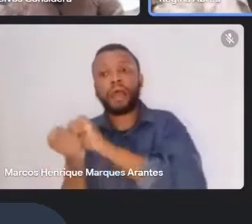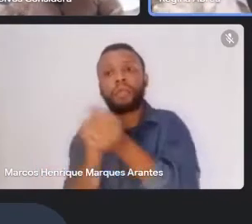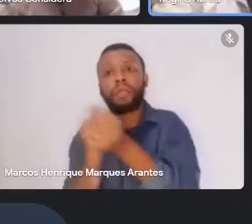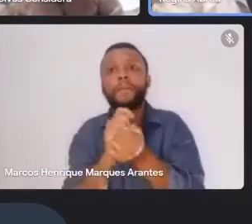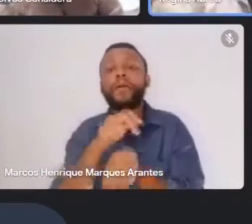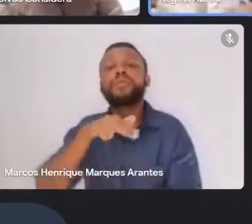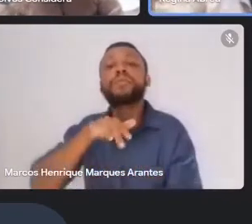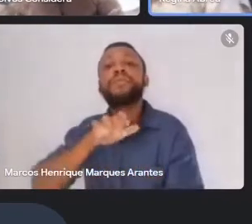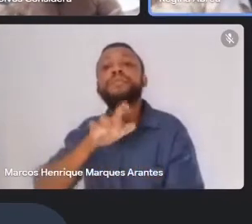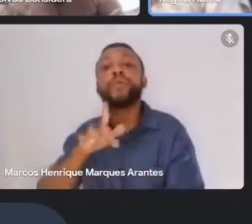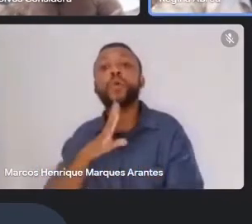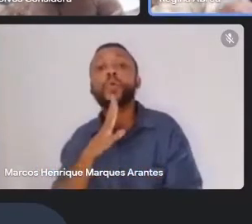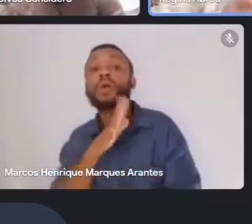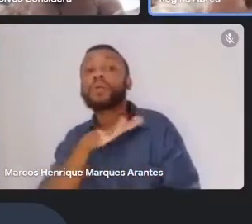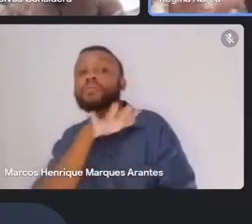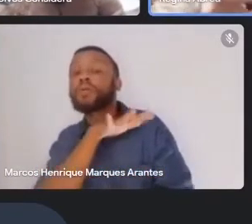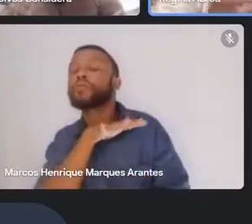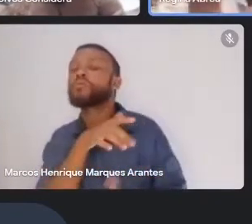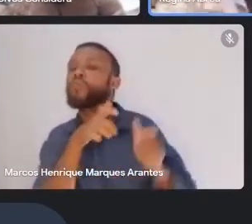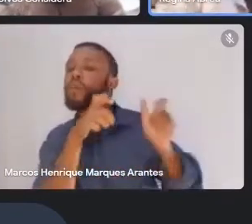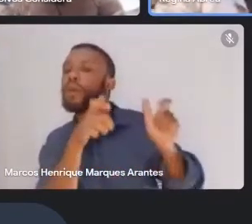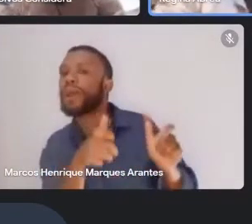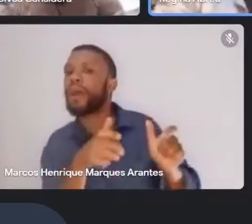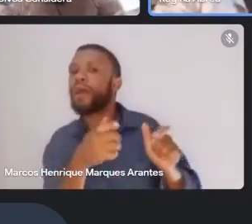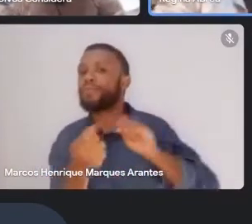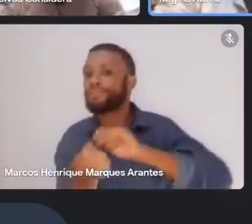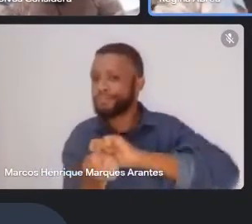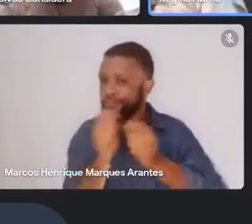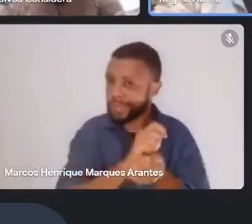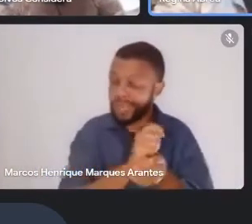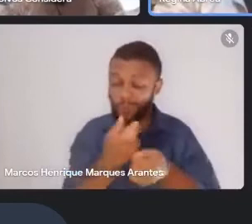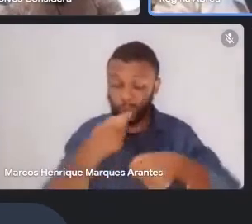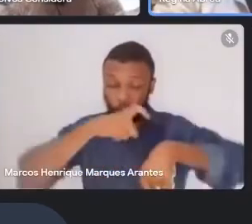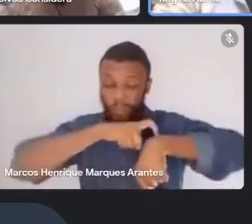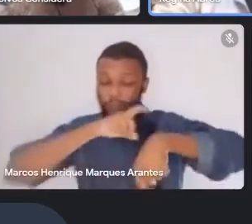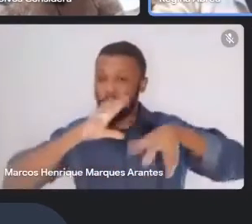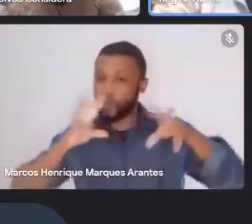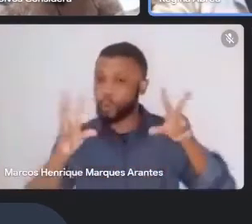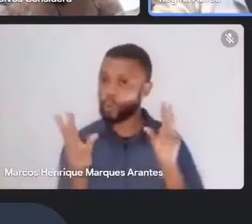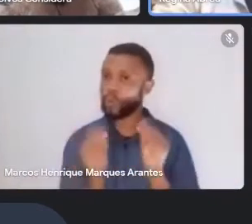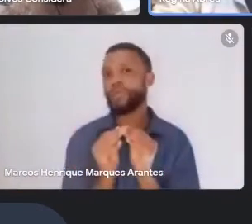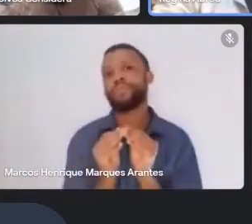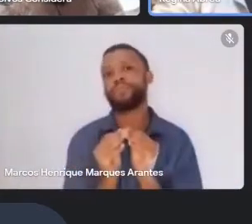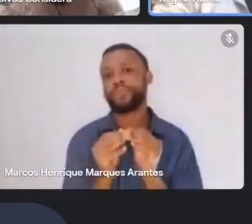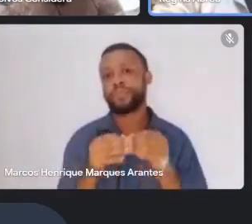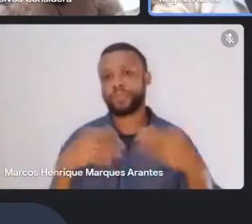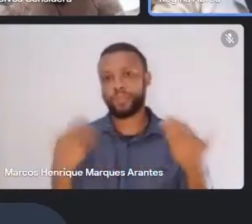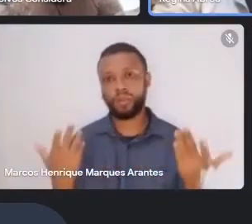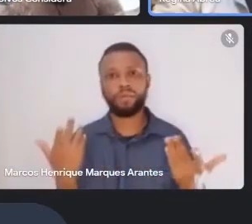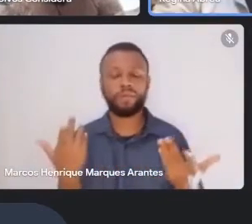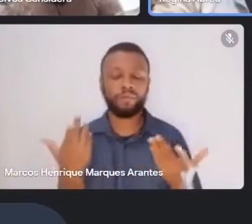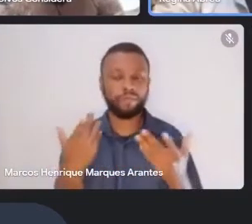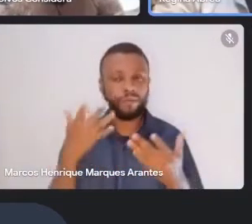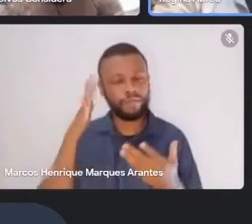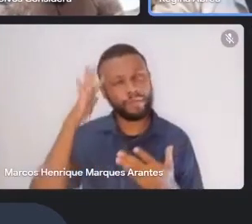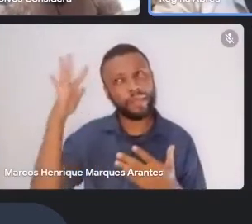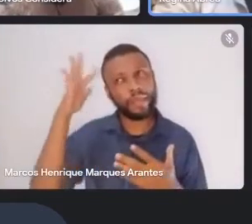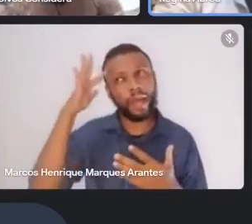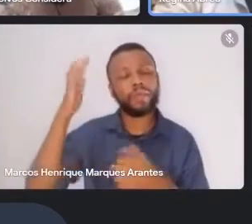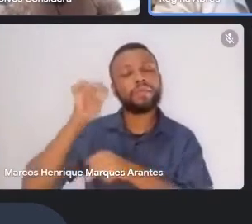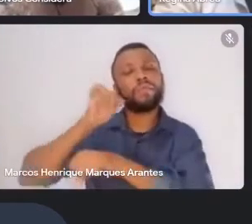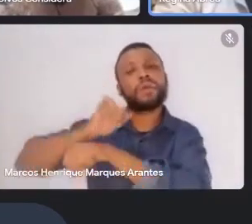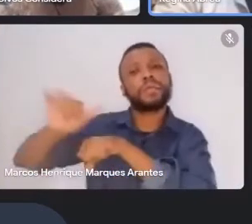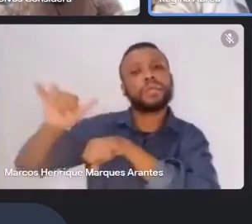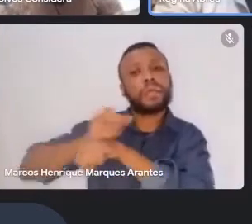da garotada, né? E num tempo curto. Então, eu acho que foi, tem sido, assim, uma fórmula muito interessante,